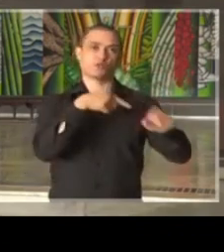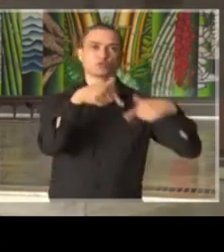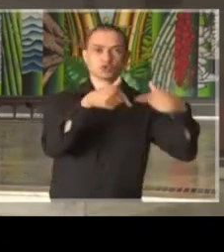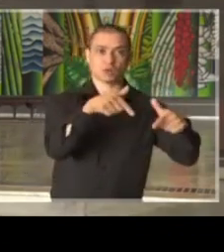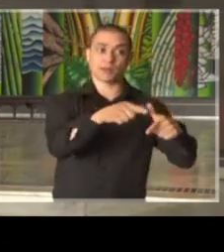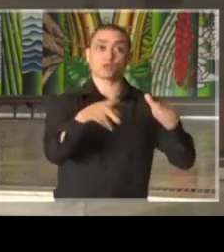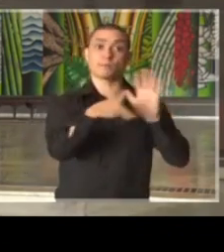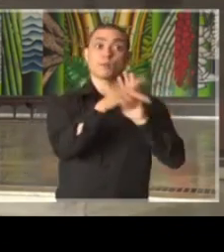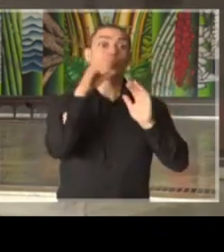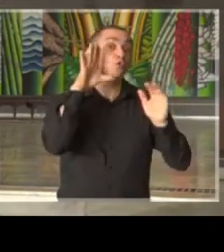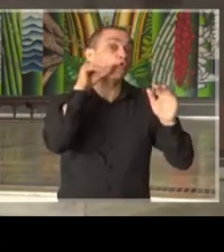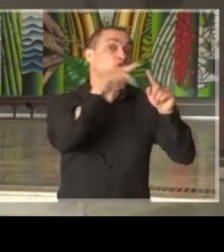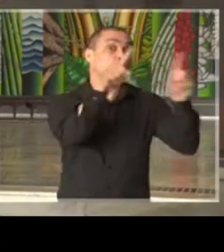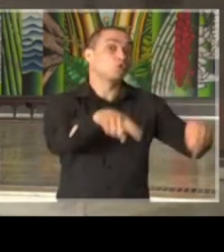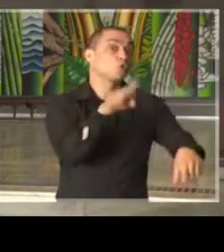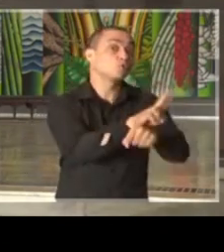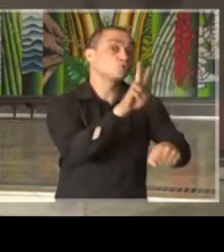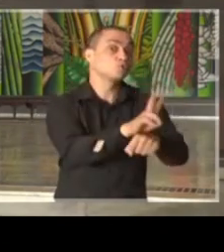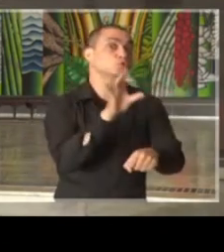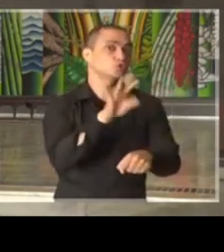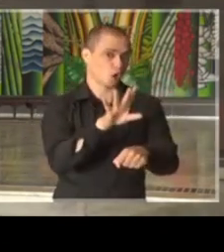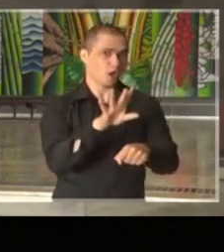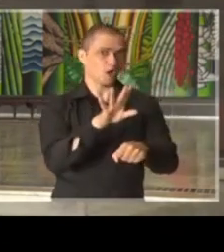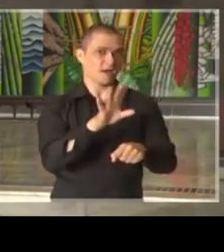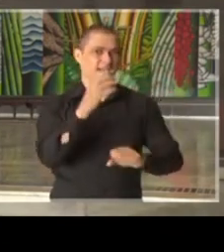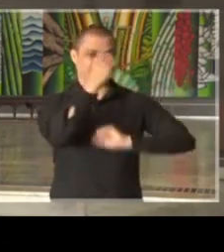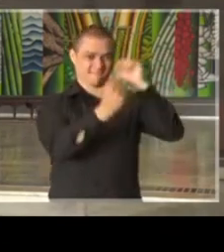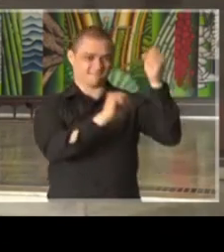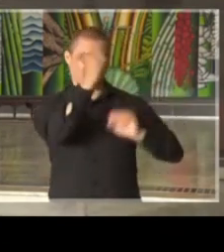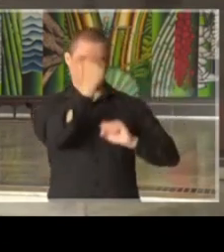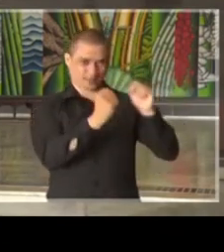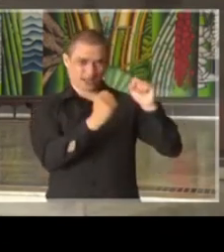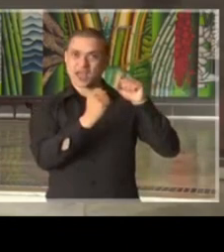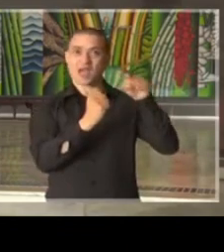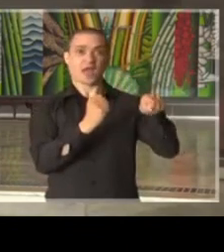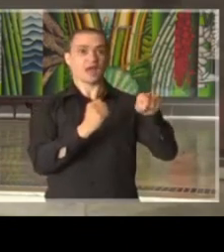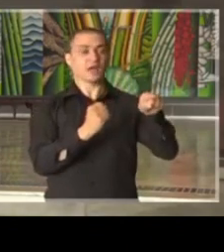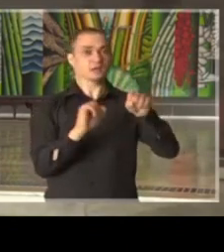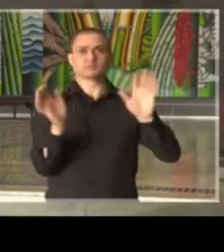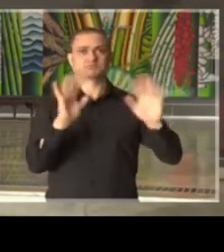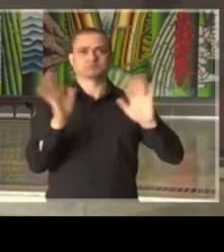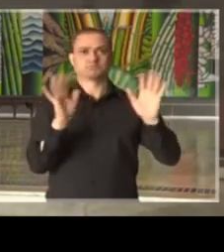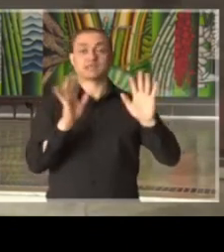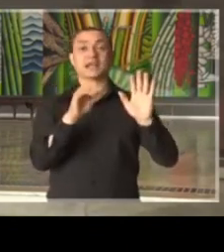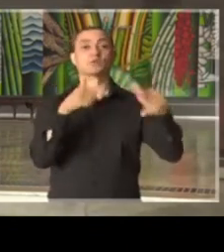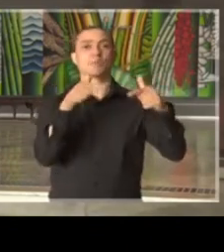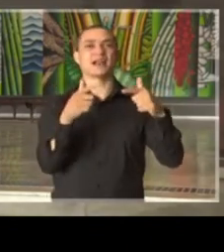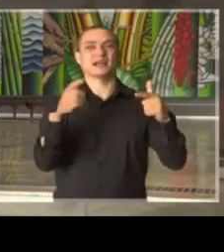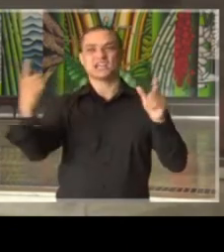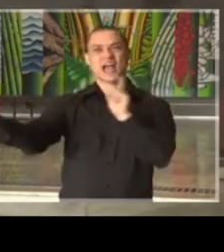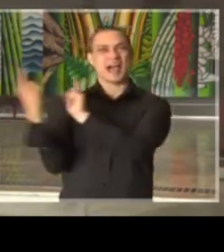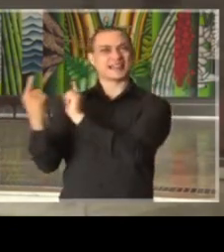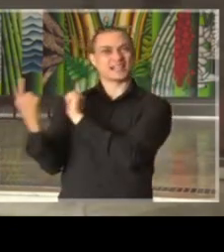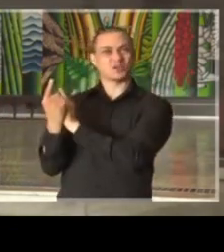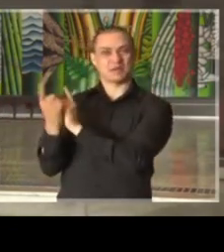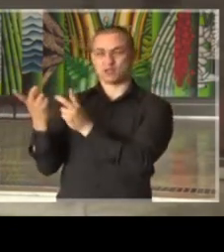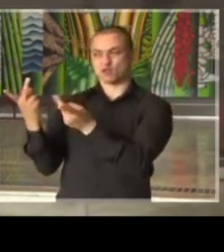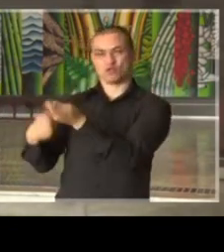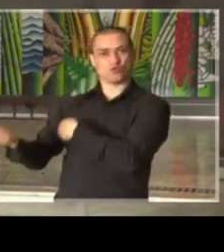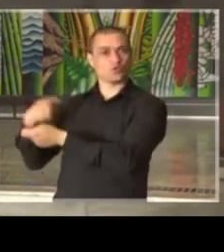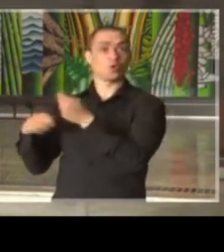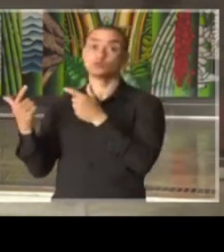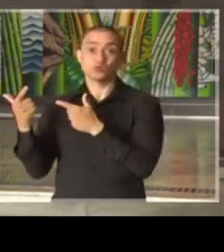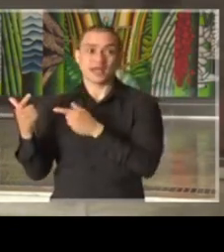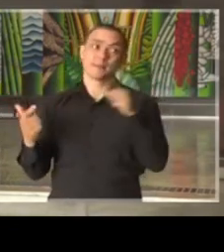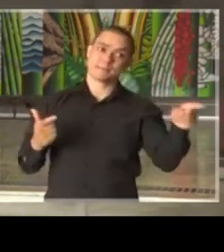aos seus funcionários. Fábricas e indústrias não falam, não atuam diretamente com o público,